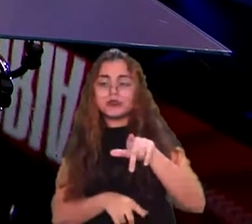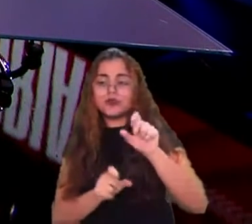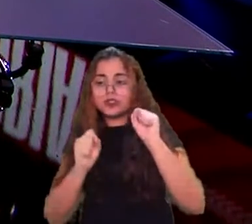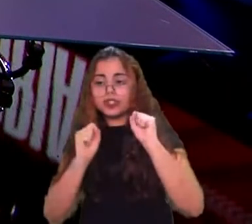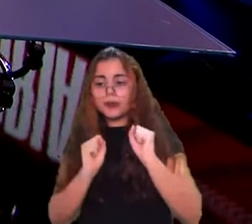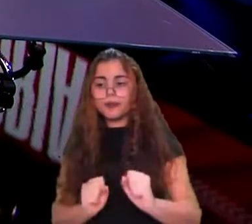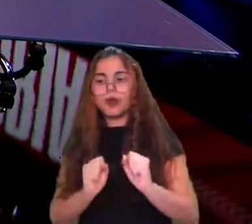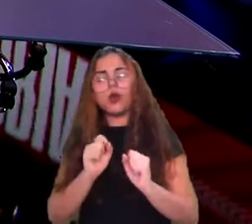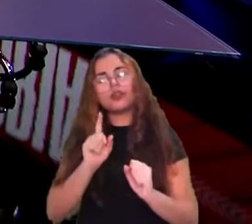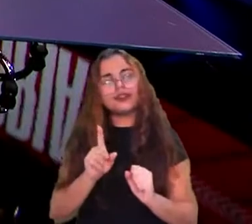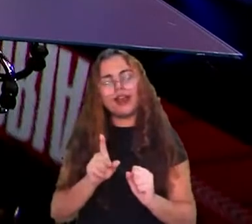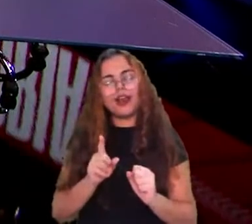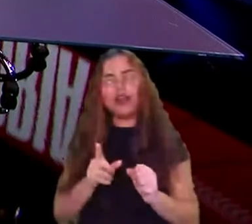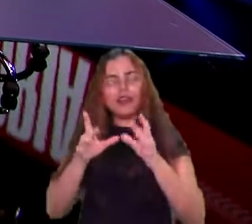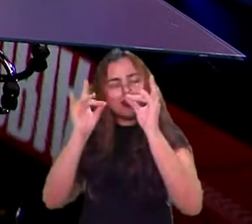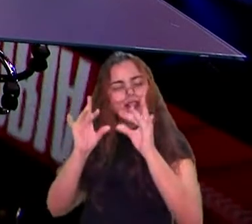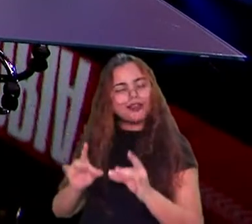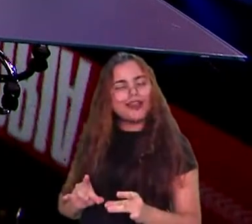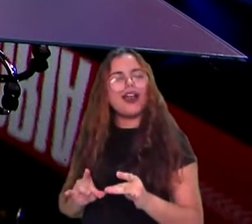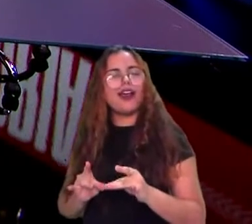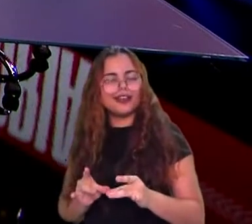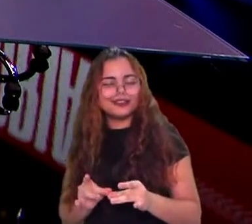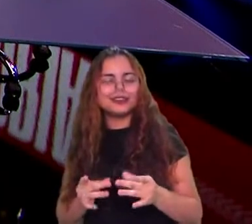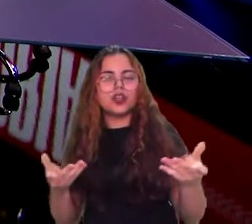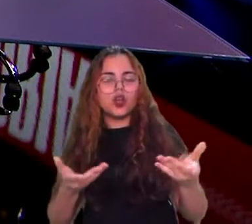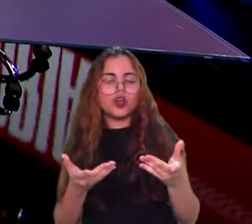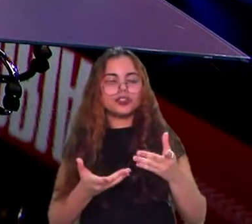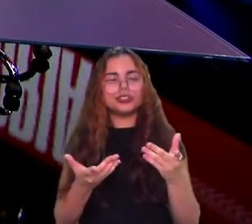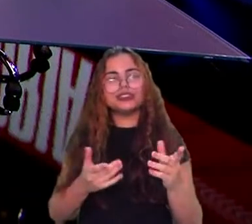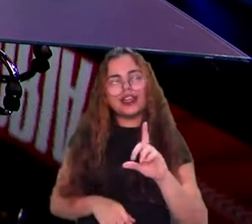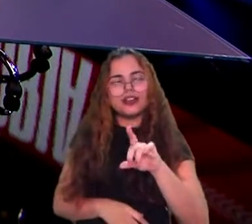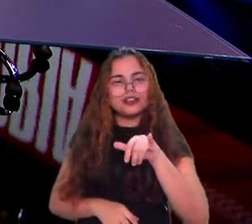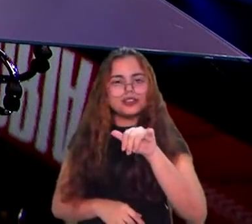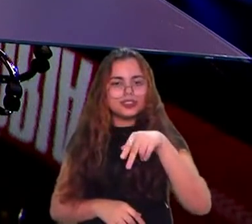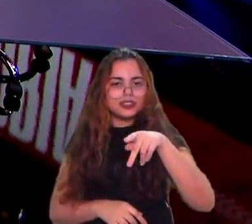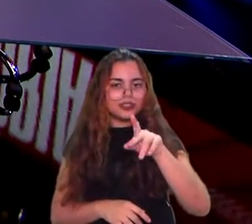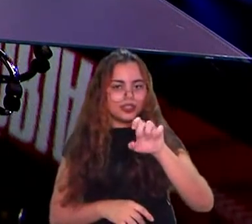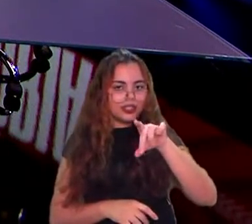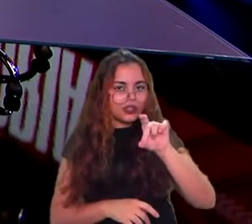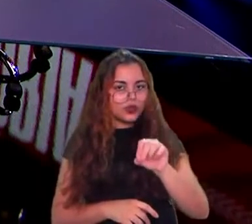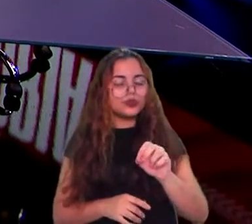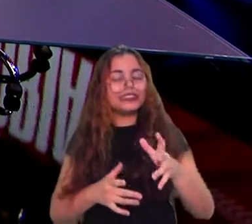tá piorando aí, que tá dificultando a performance de vocês em time?